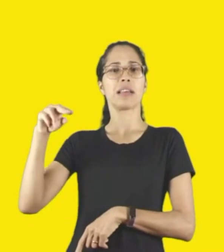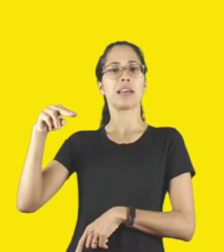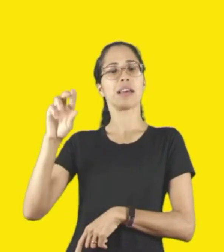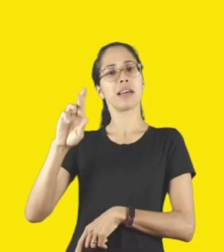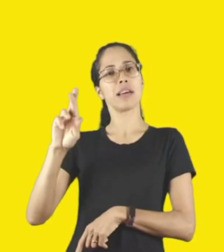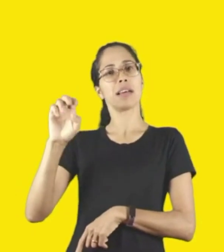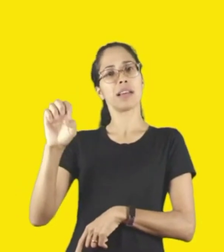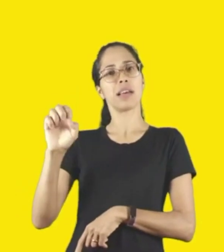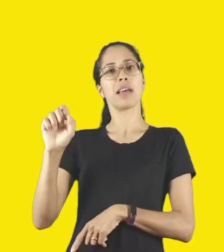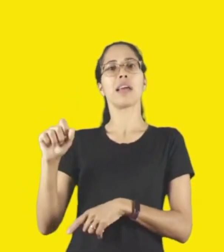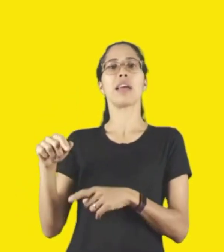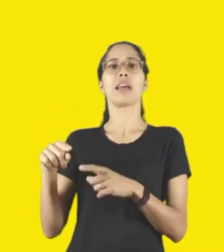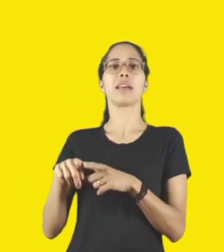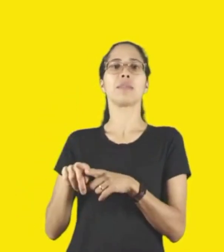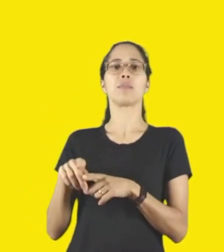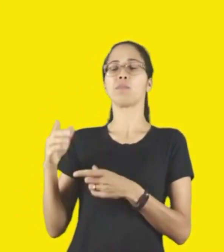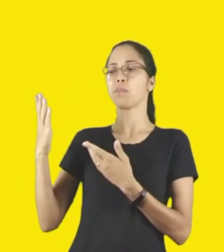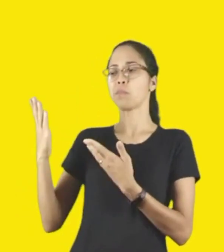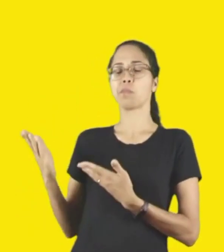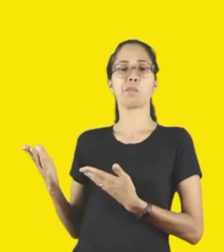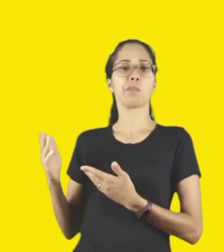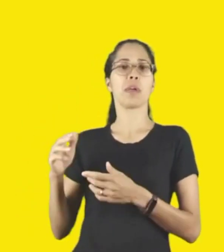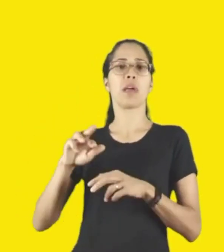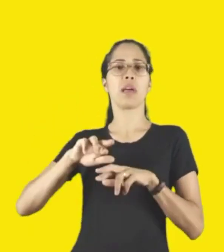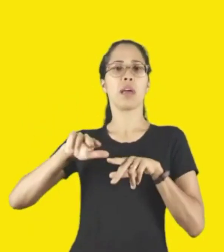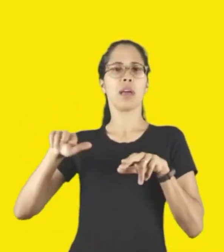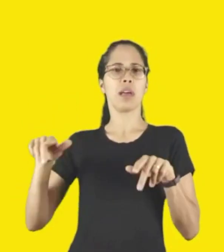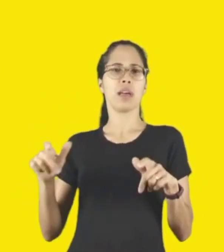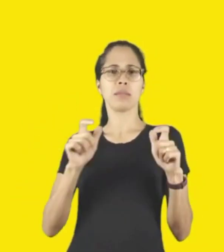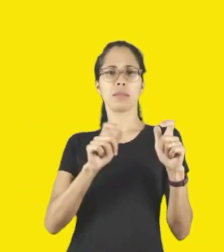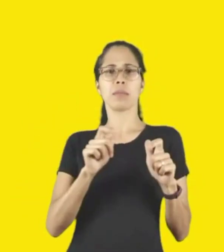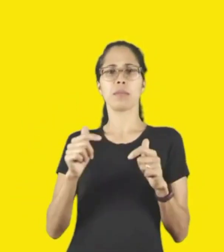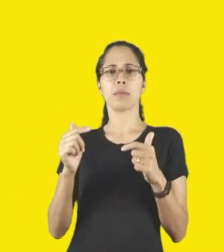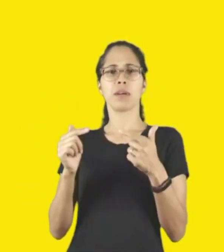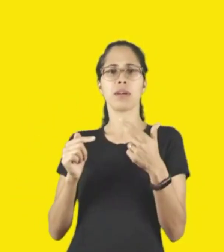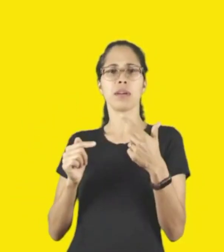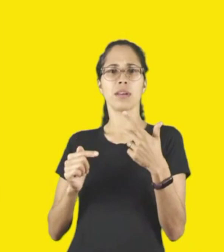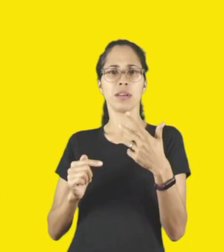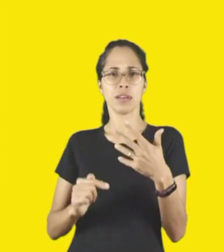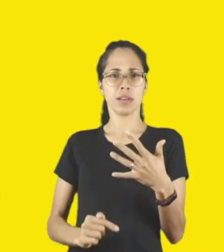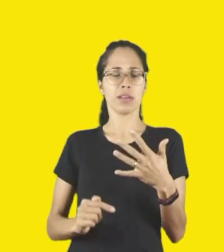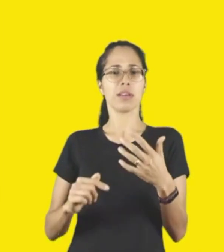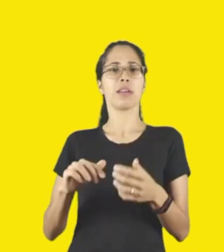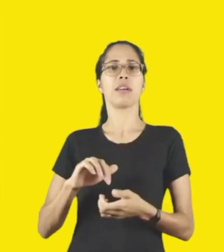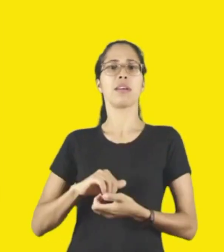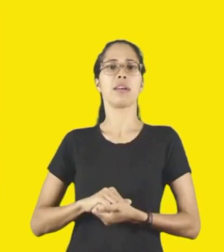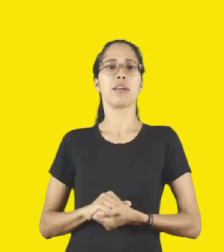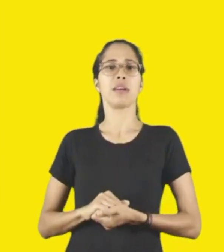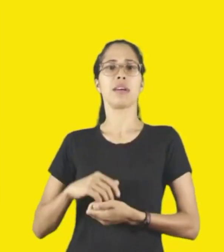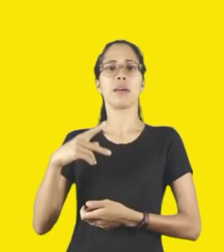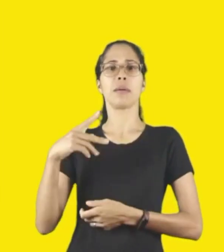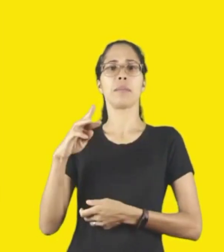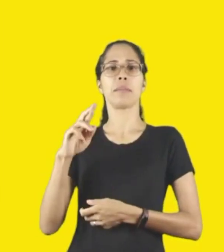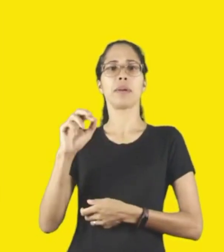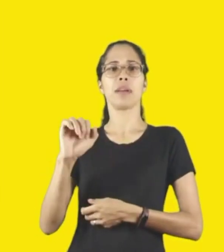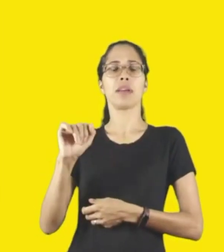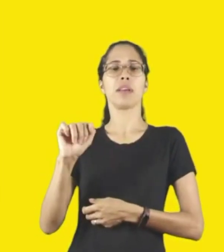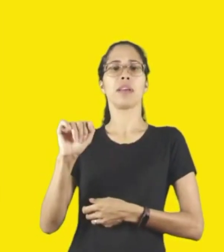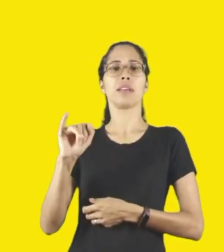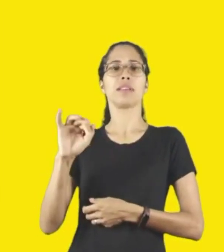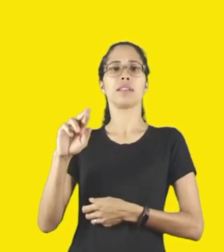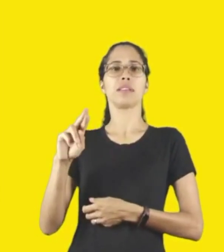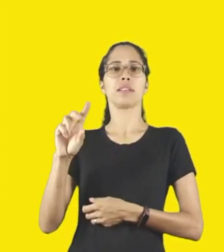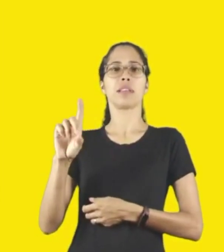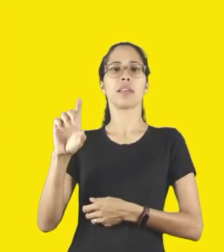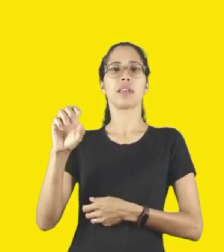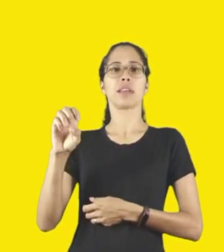Ourinhos, Palmital, Paraíso, Penápolis, Pindamonhangaba, Presidente Epitácio, Iberão Preto,